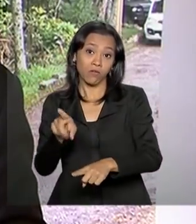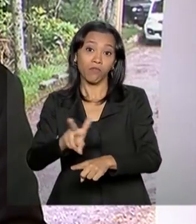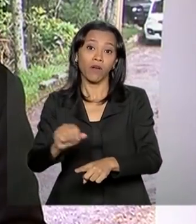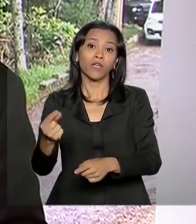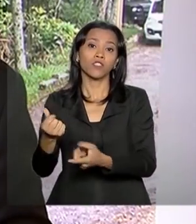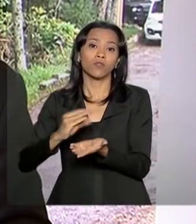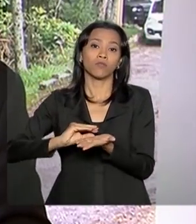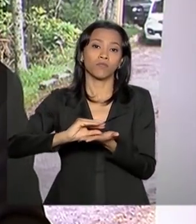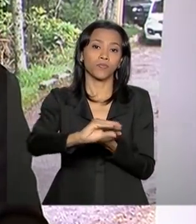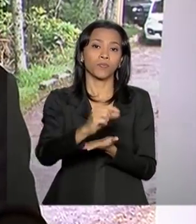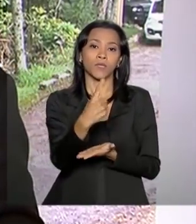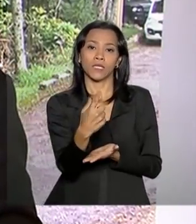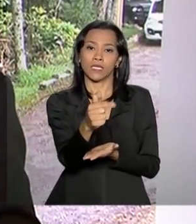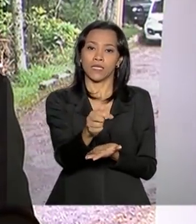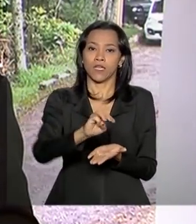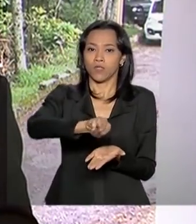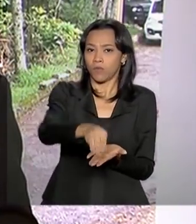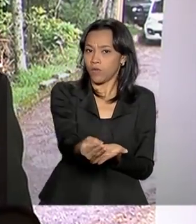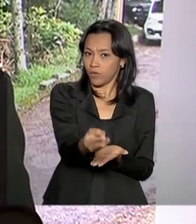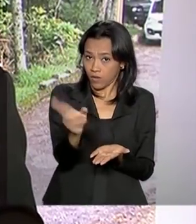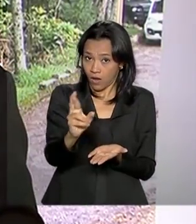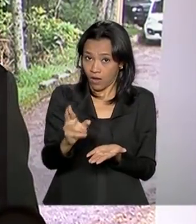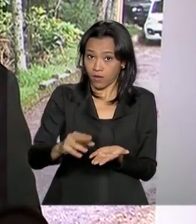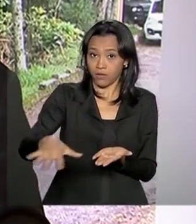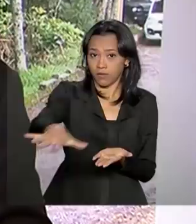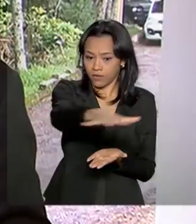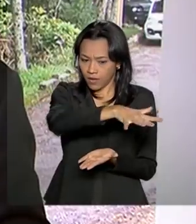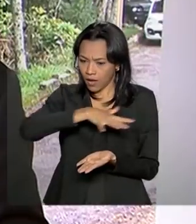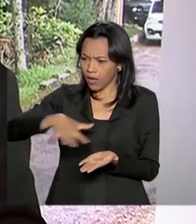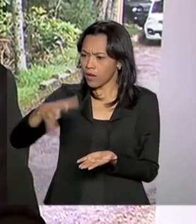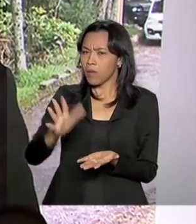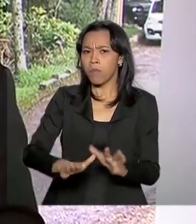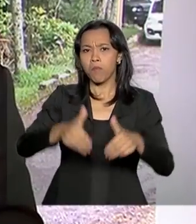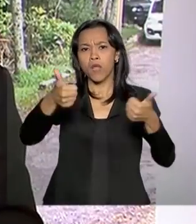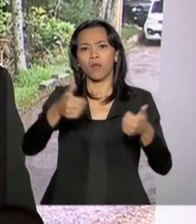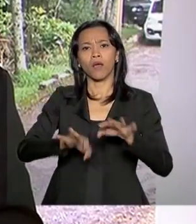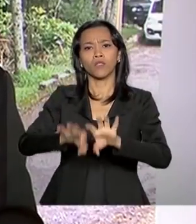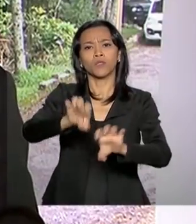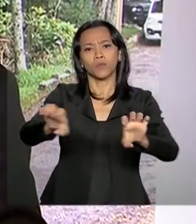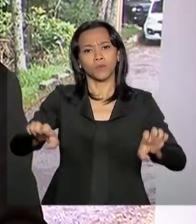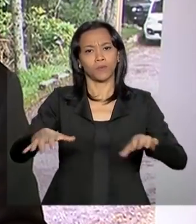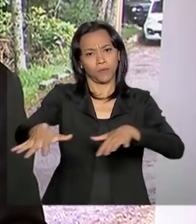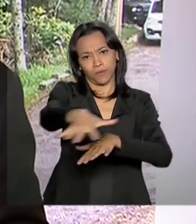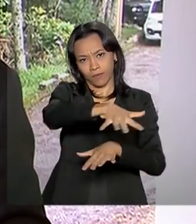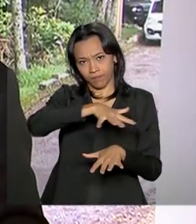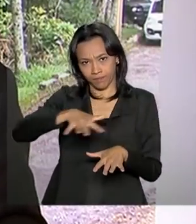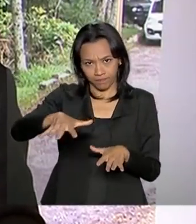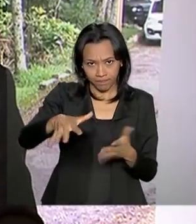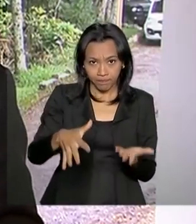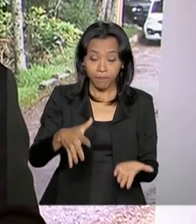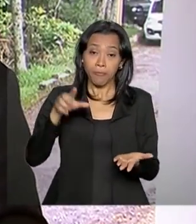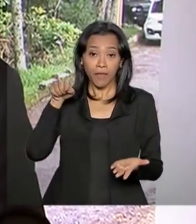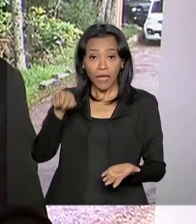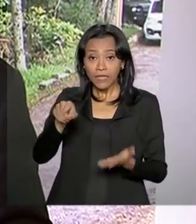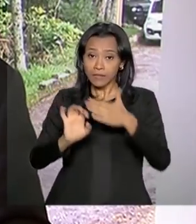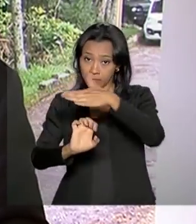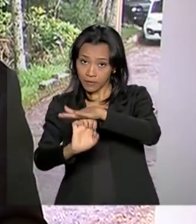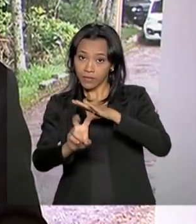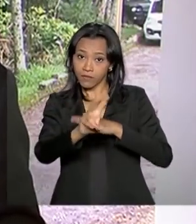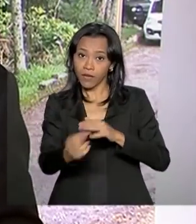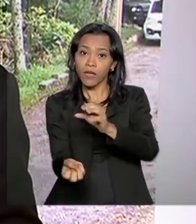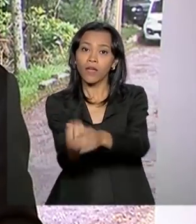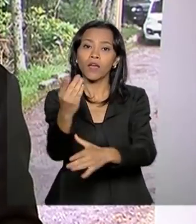milhões de reais aqui no Parque Nacional do Itatiaia para melhorar os serviços e a infraestrutura do parque. Essa empresa vai instalar